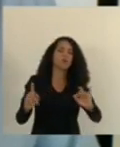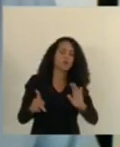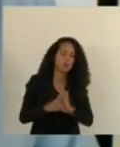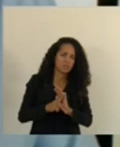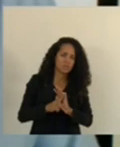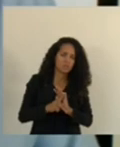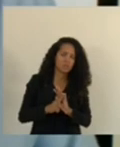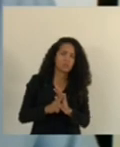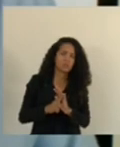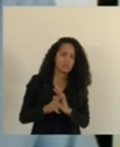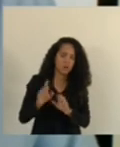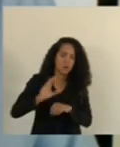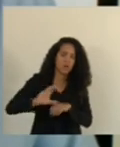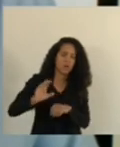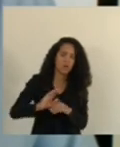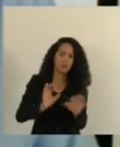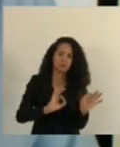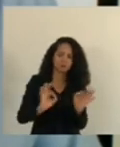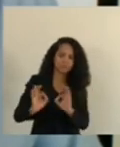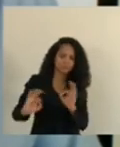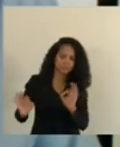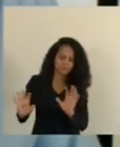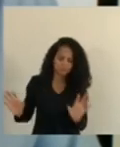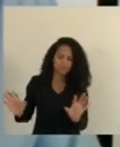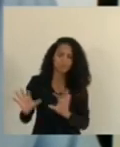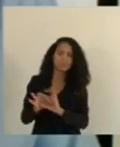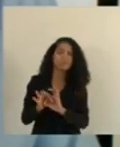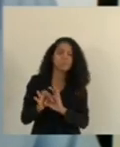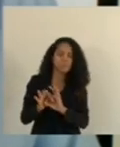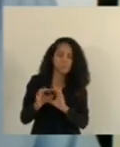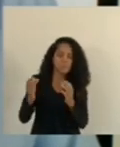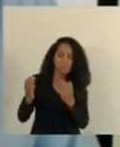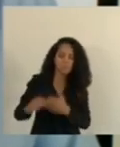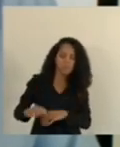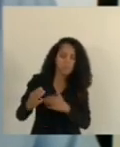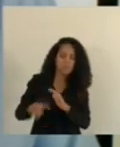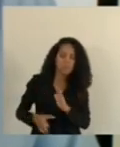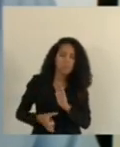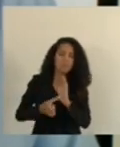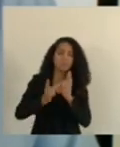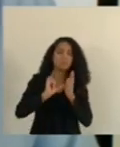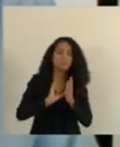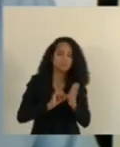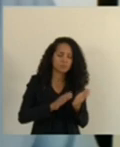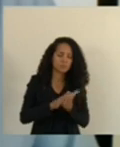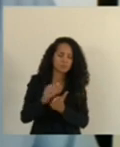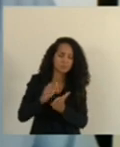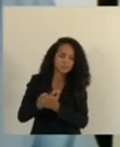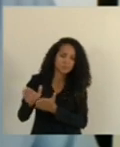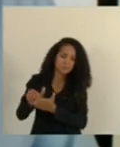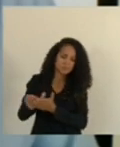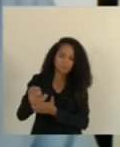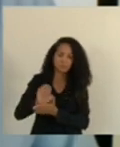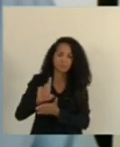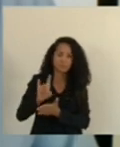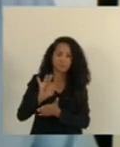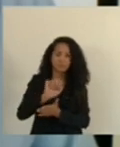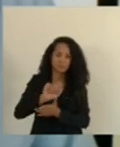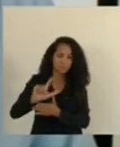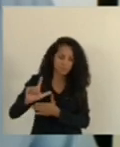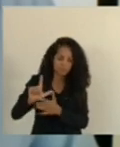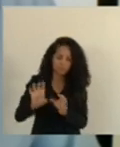curso preparatório vinculado a concurso antes da publicação do respectivo edital ou